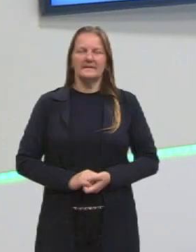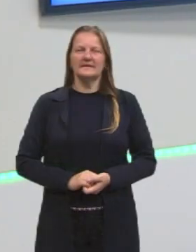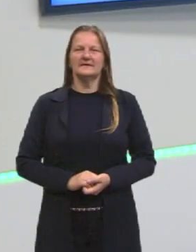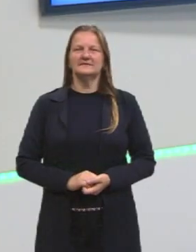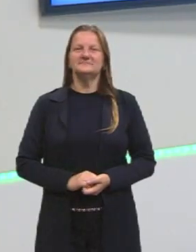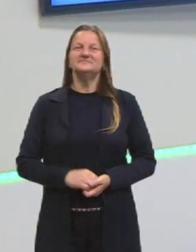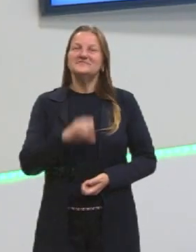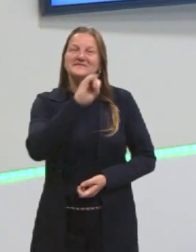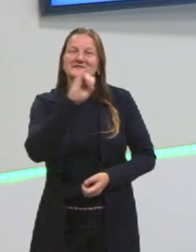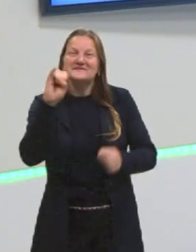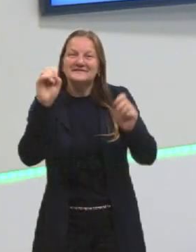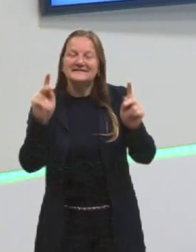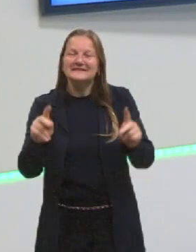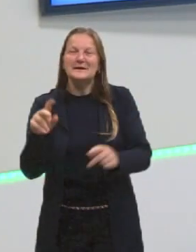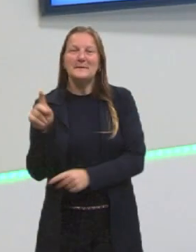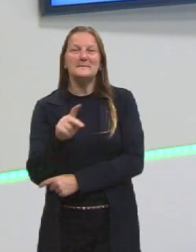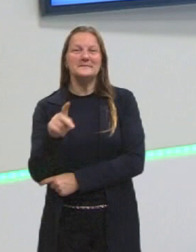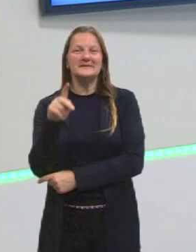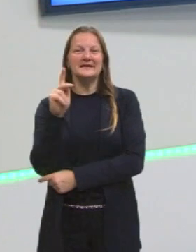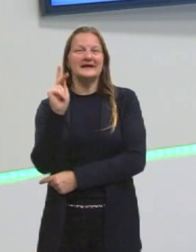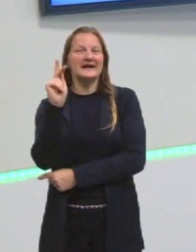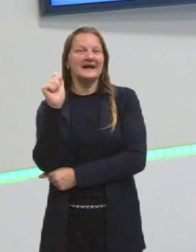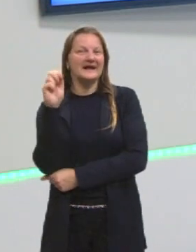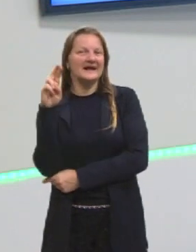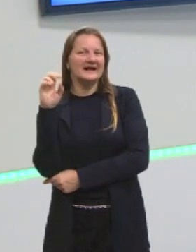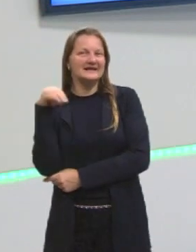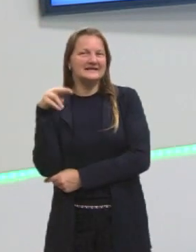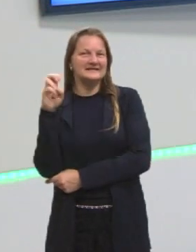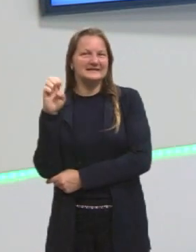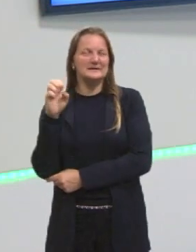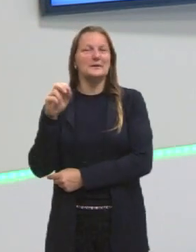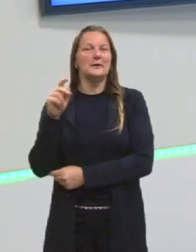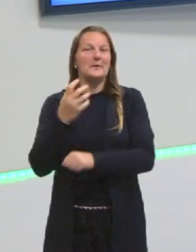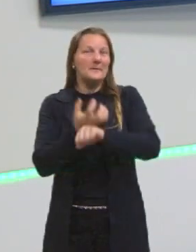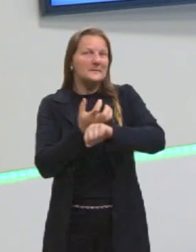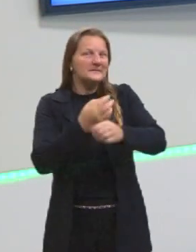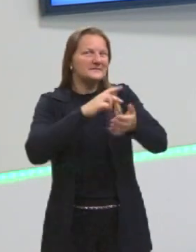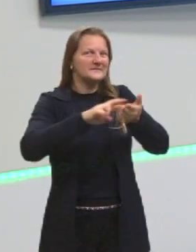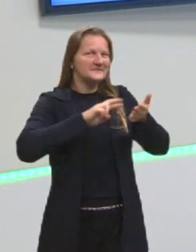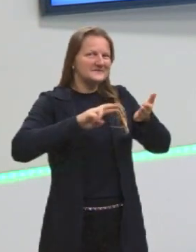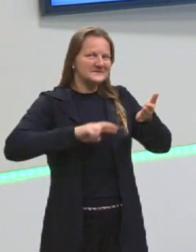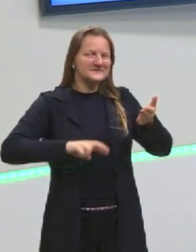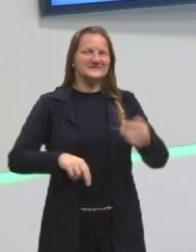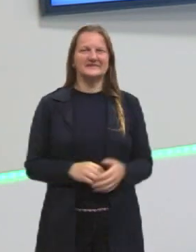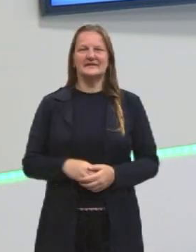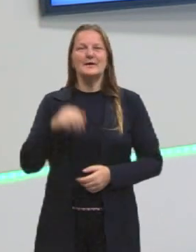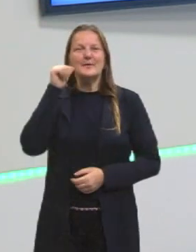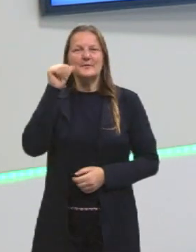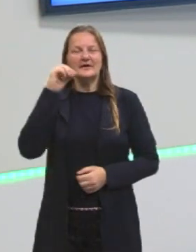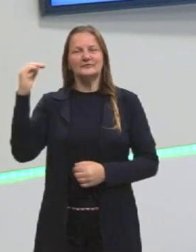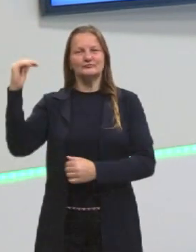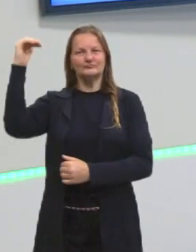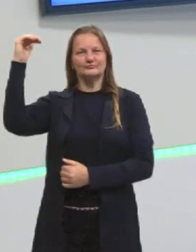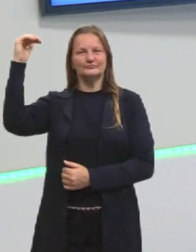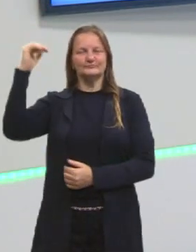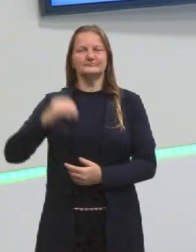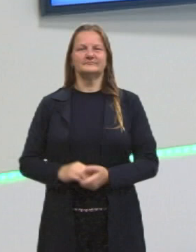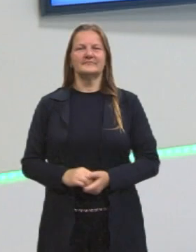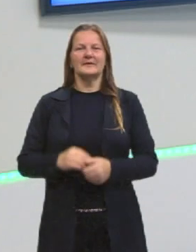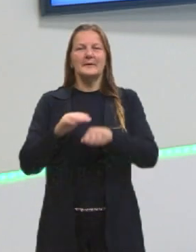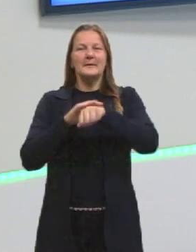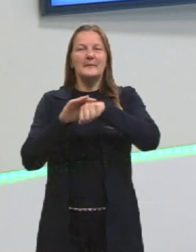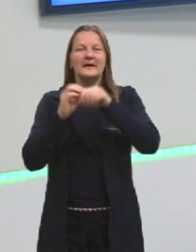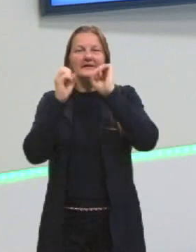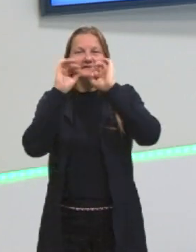Olá, eu sou a professora Karine Bittenbender do componente de redação. Eu sou uma mulher de estatura mediana, pele